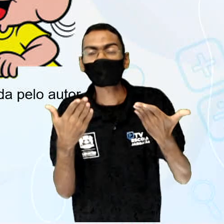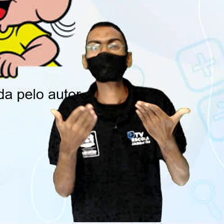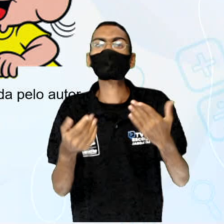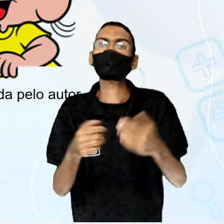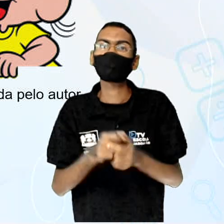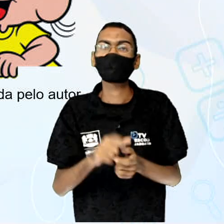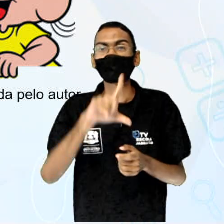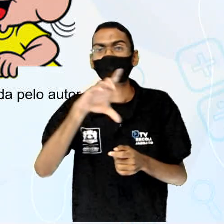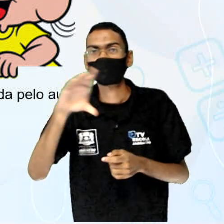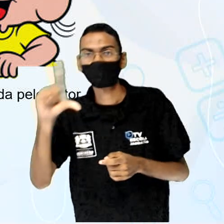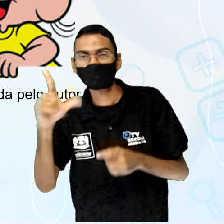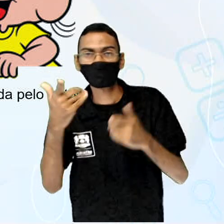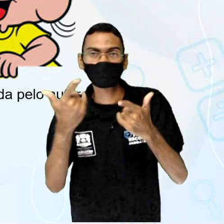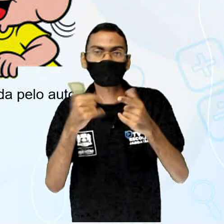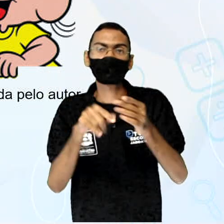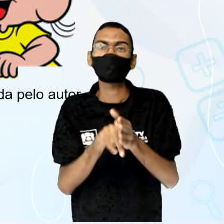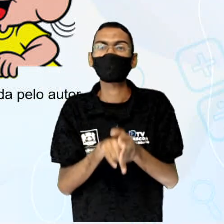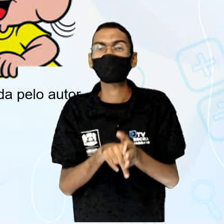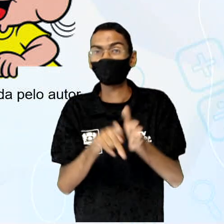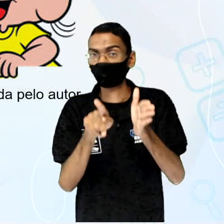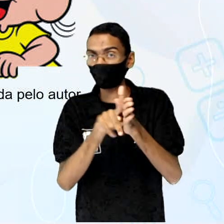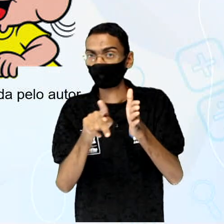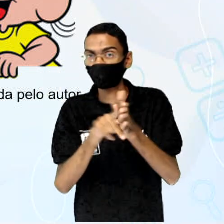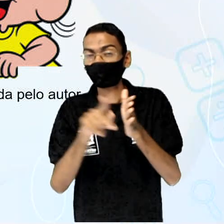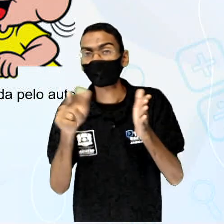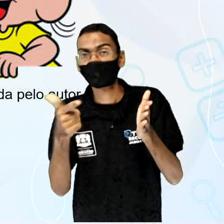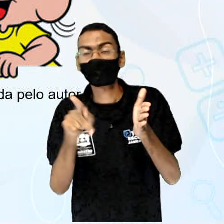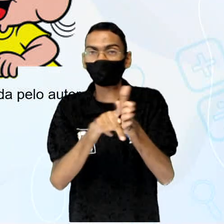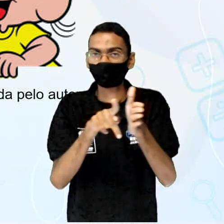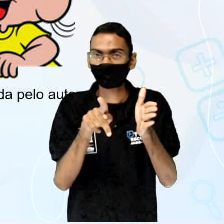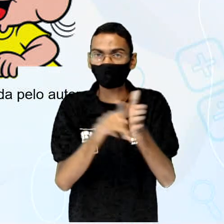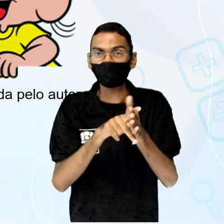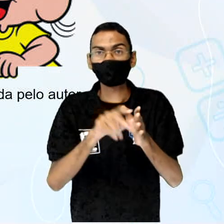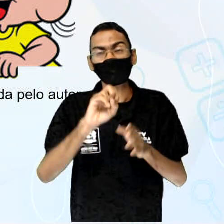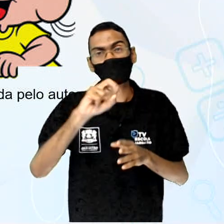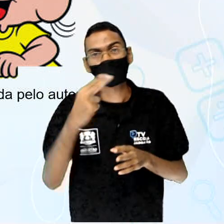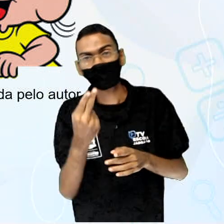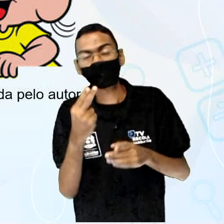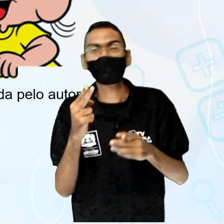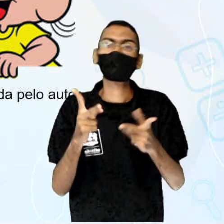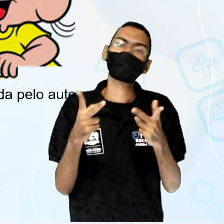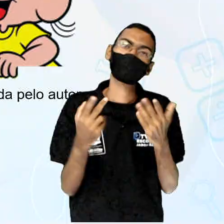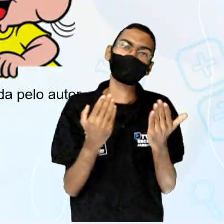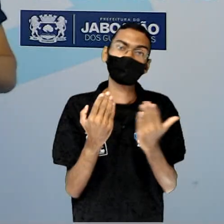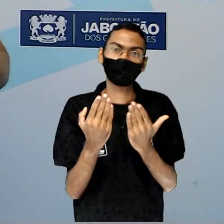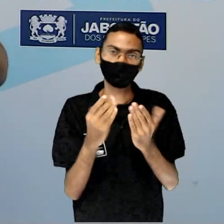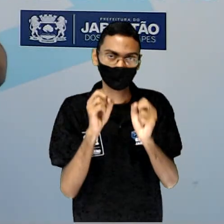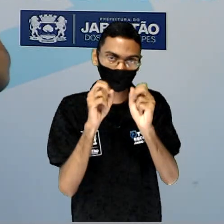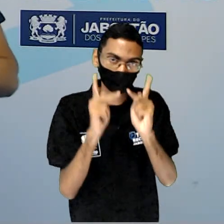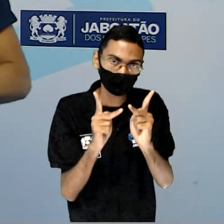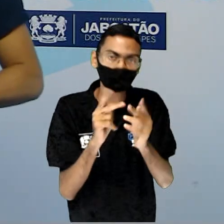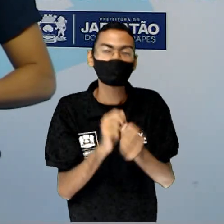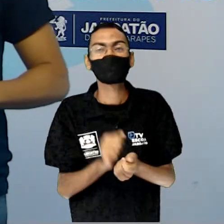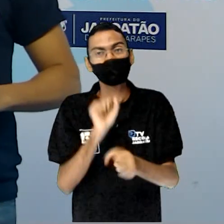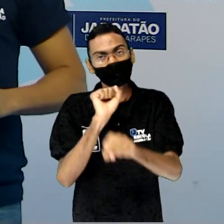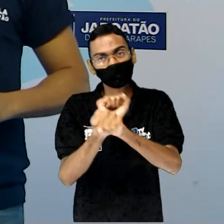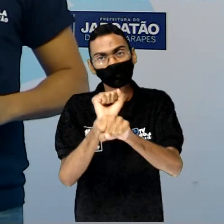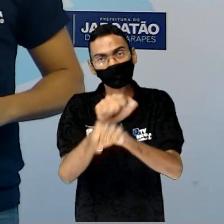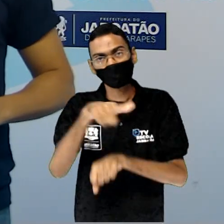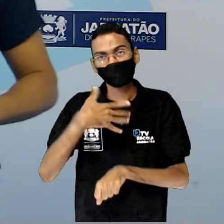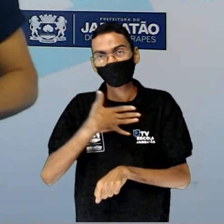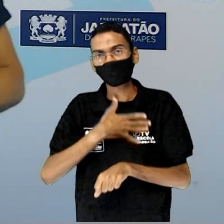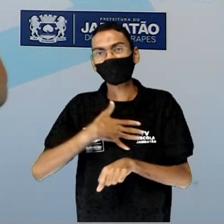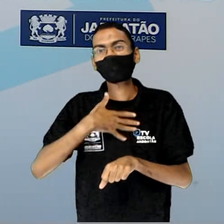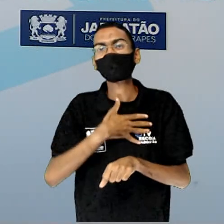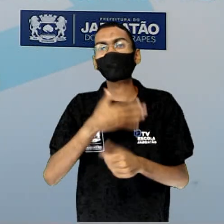encontrada em própria, imprópria ou aparente. Espero que vocês tenham gostado